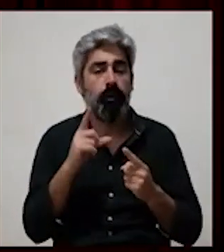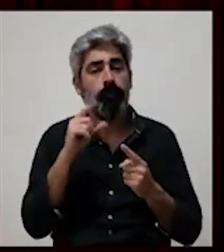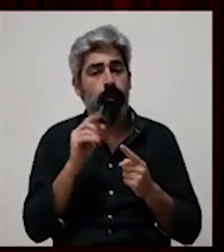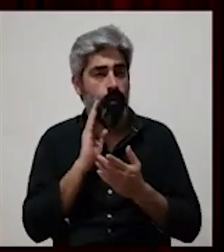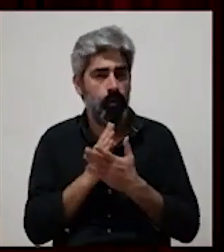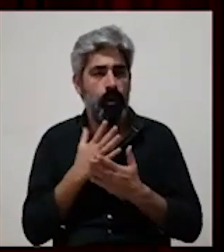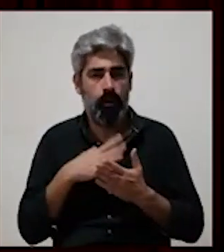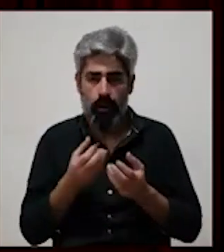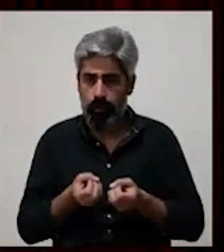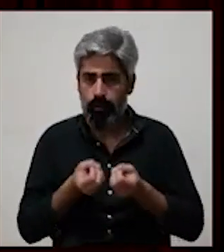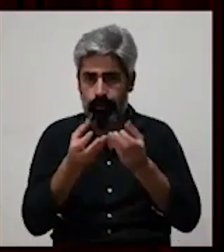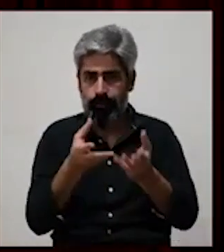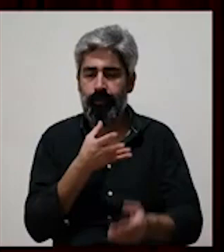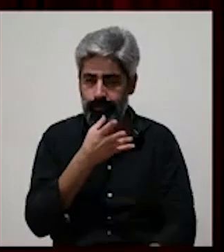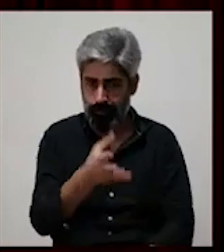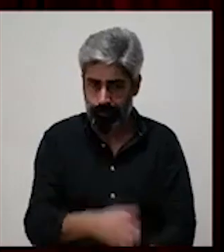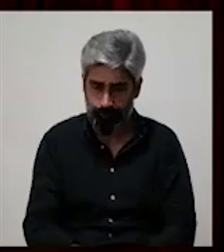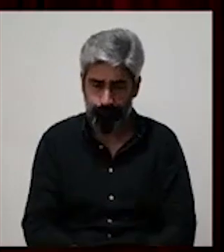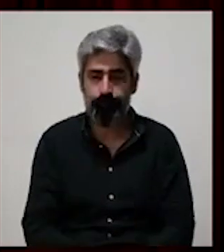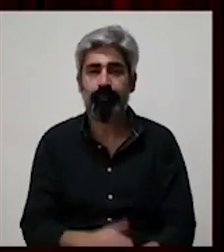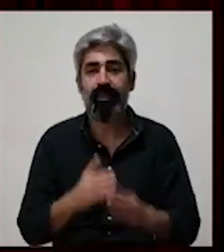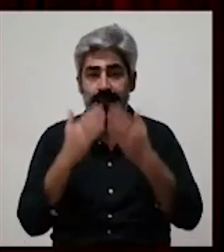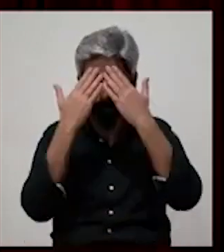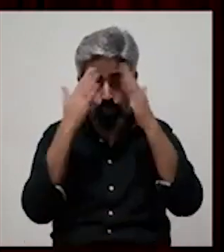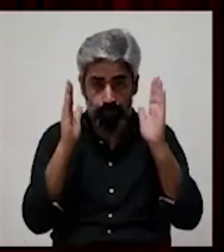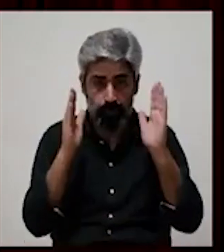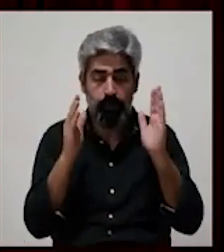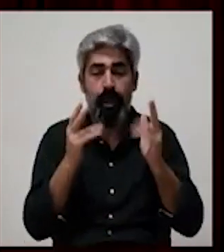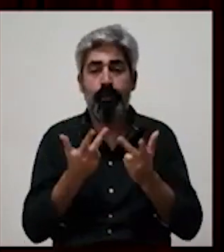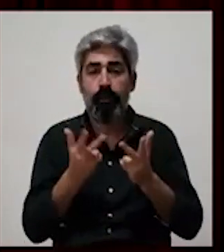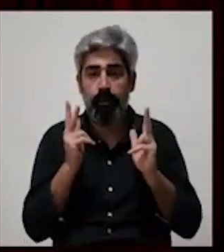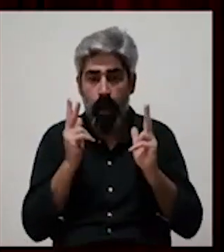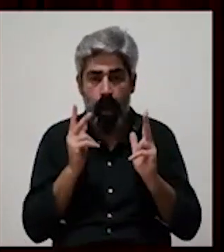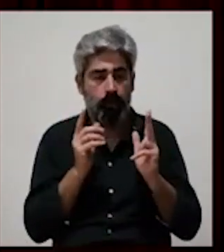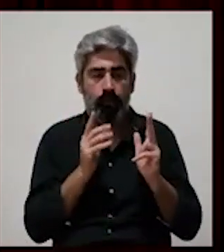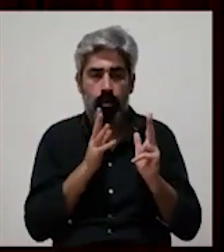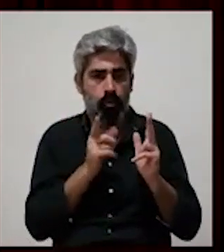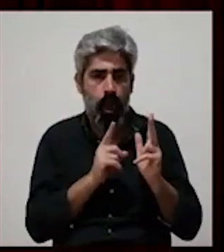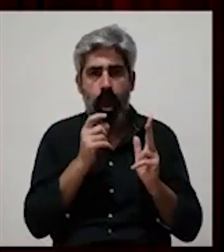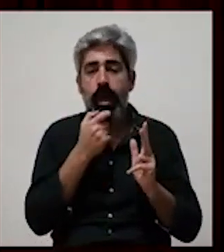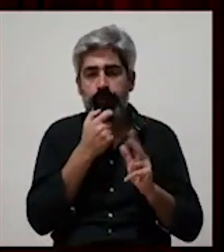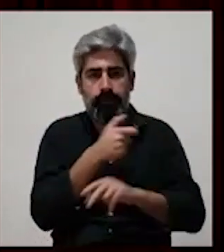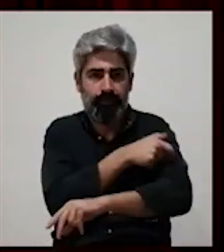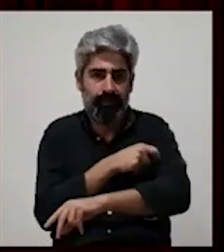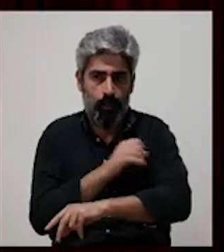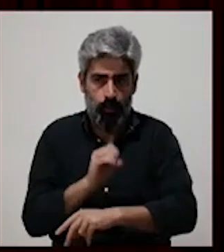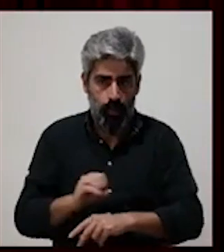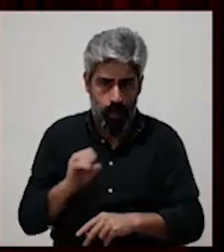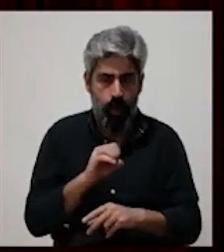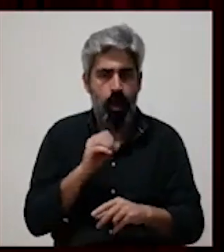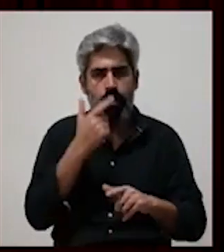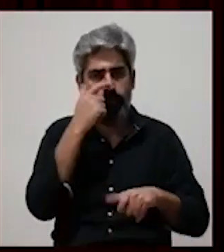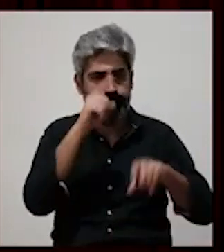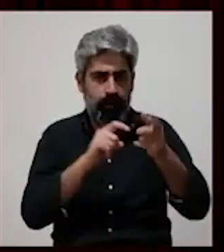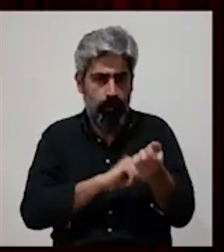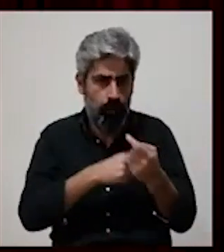há uma mensagem que quero passar. Numa democracia e liberdade sem haver representatividade. Numa cidade tão étnica e